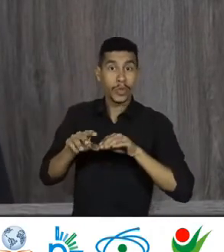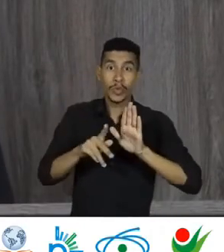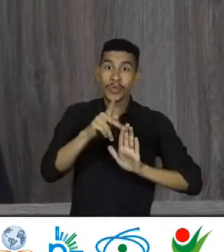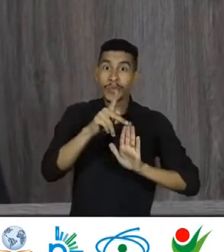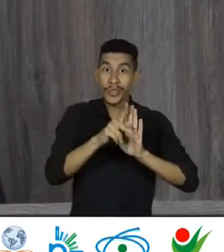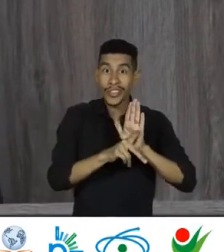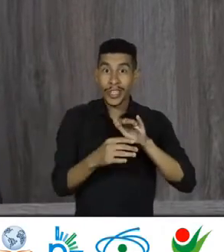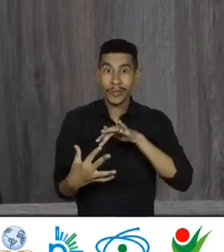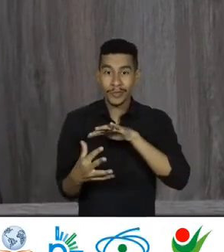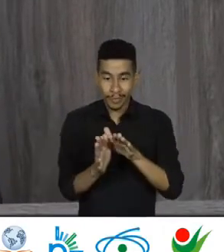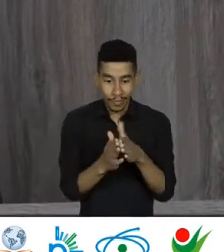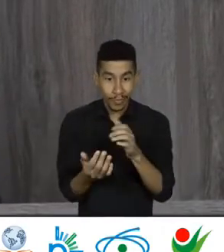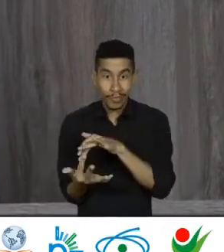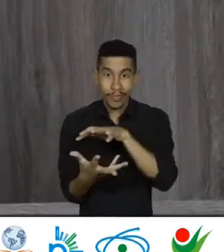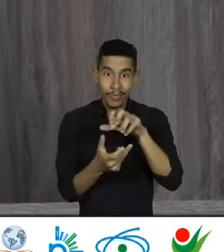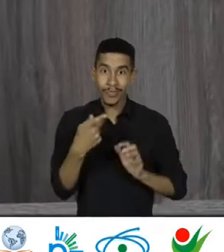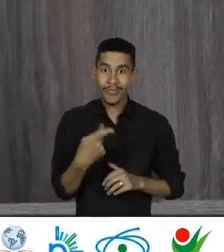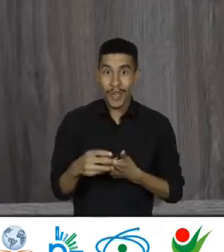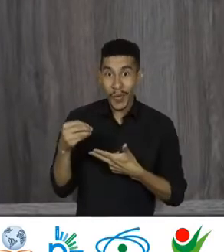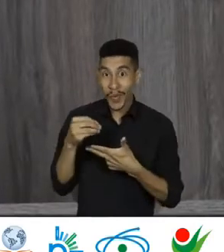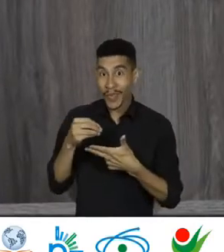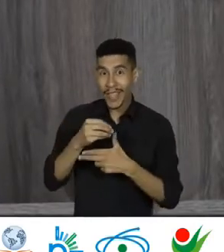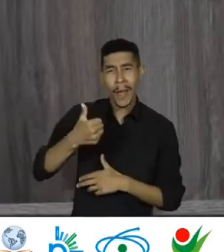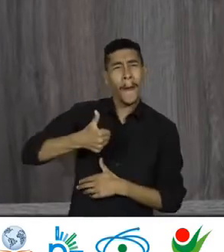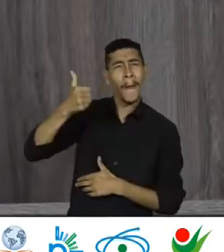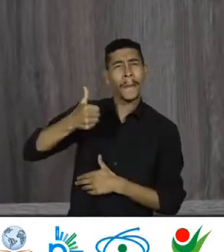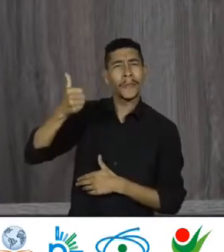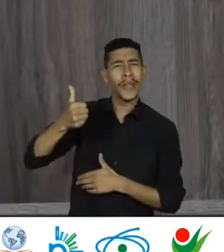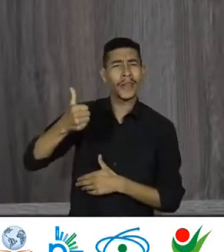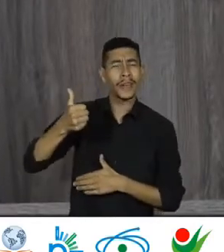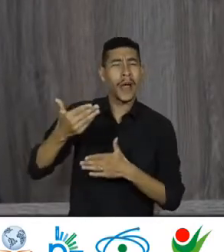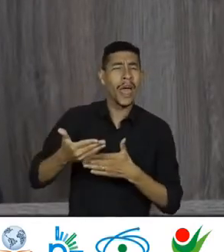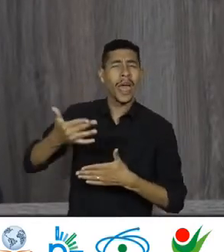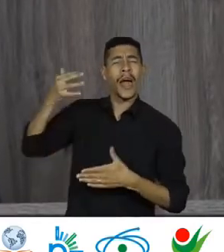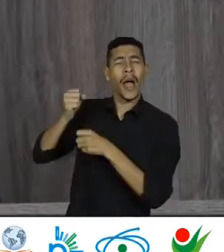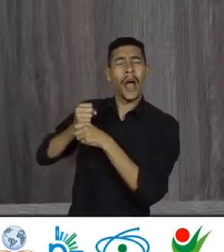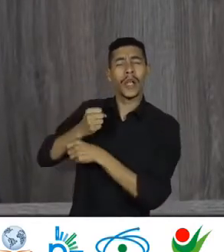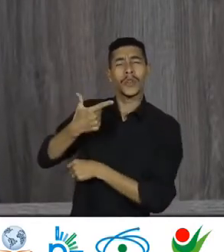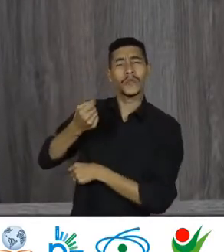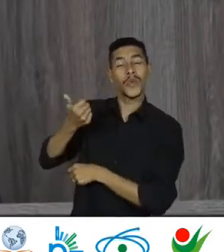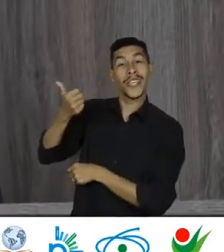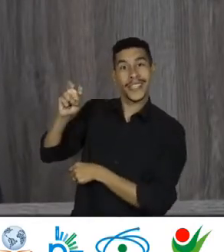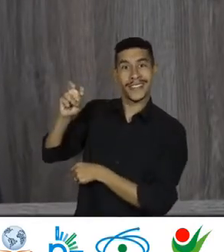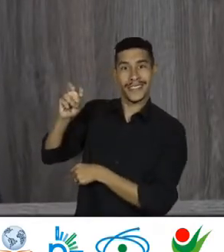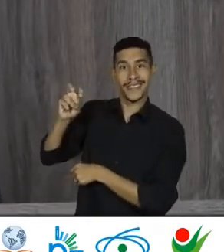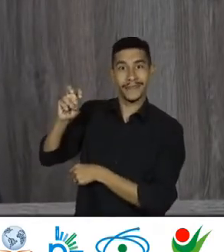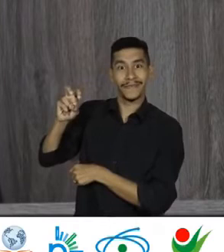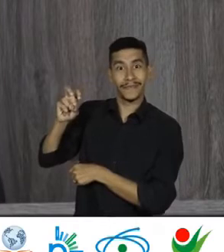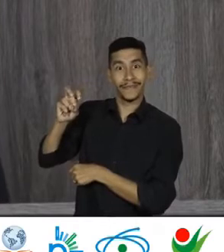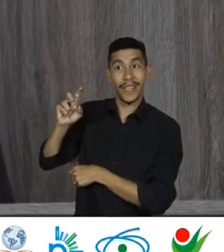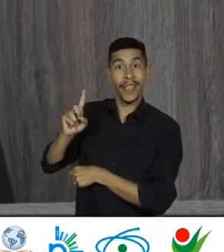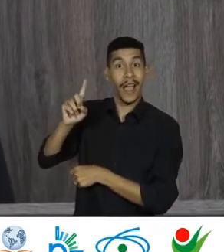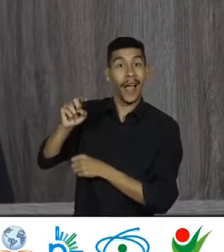PPGE da Unesc teve a sua primeira edição em 2015, ano